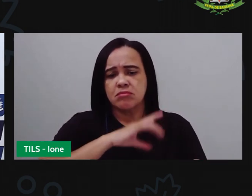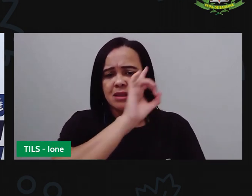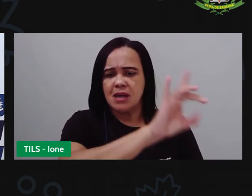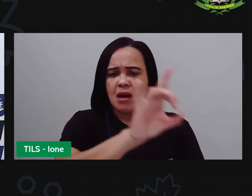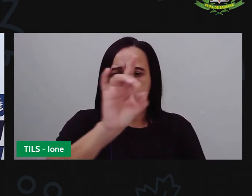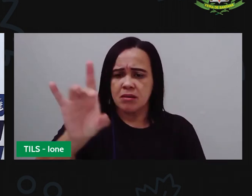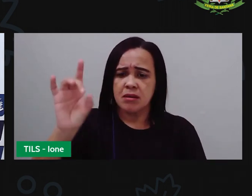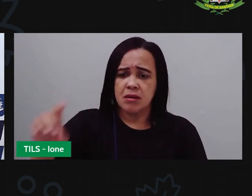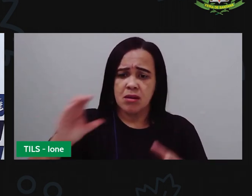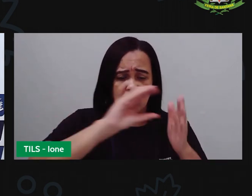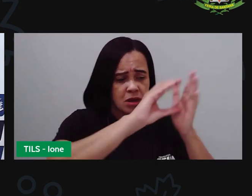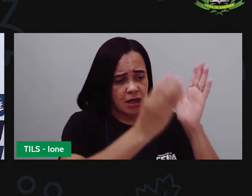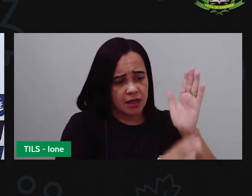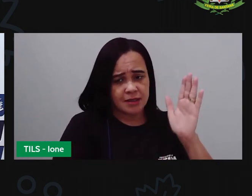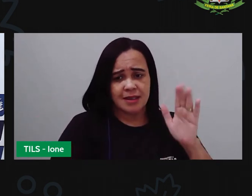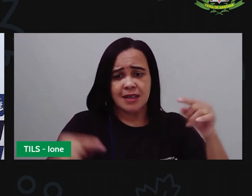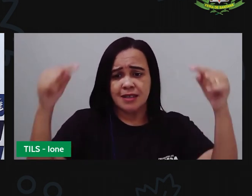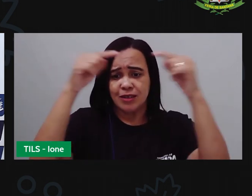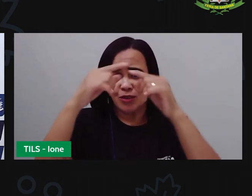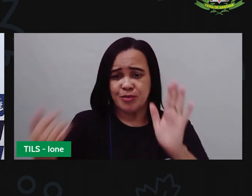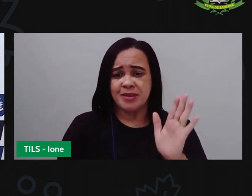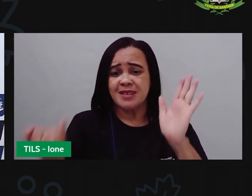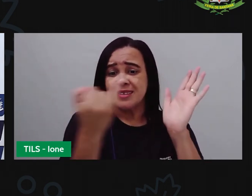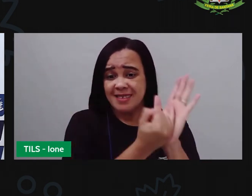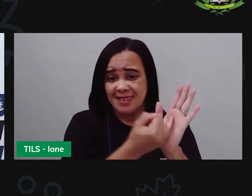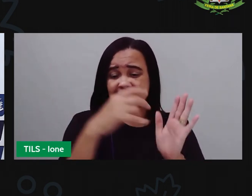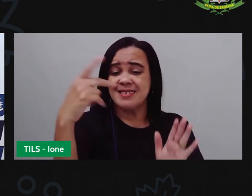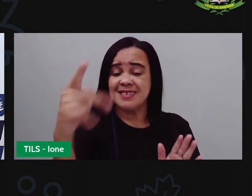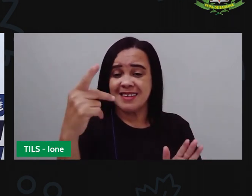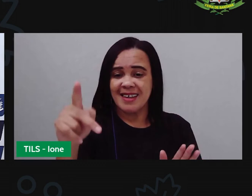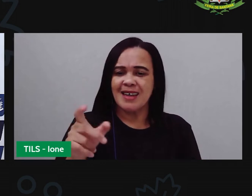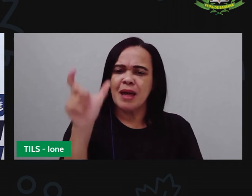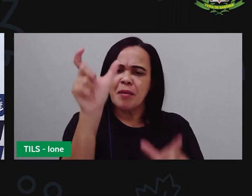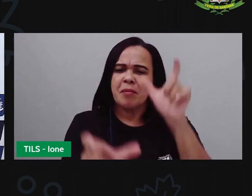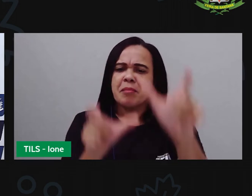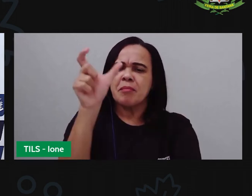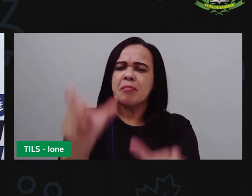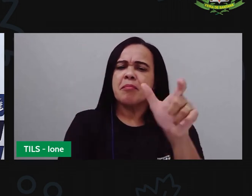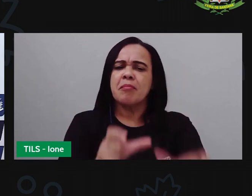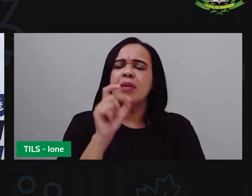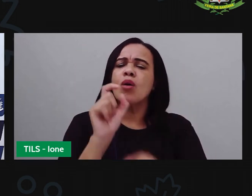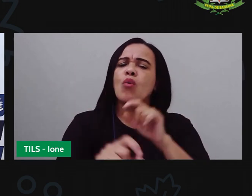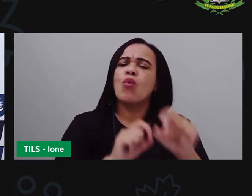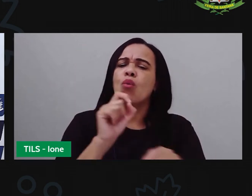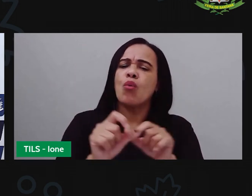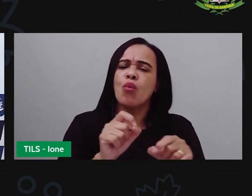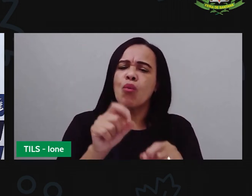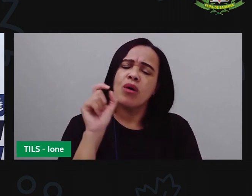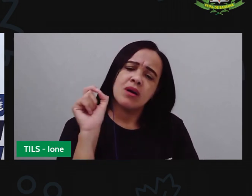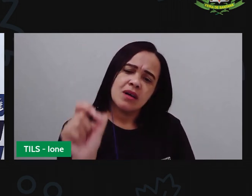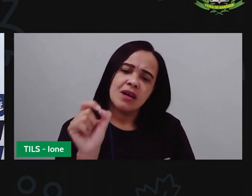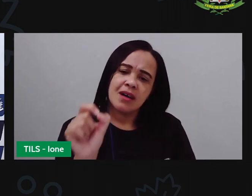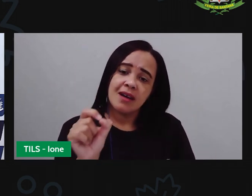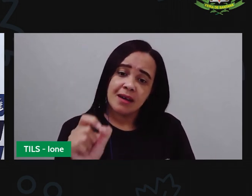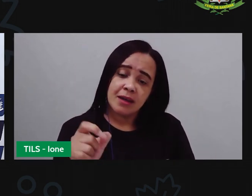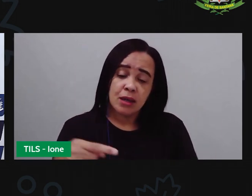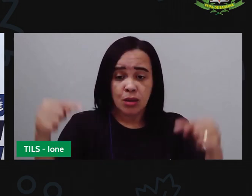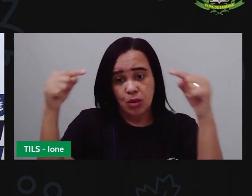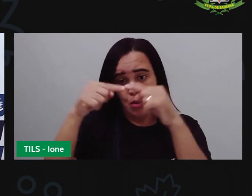identidade dessa pessoa mostra quem ela é pode estar relacionada a características físicas